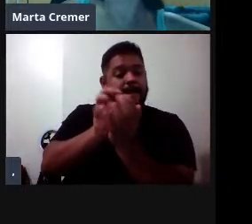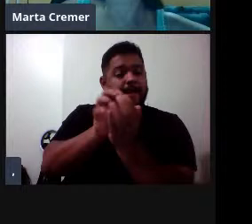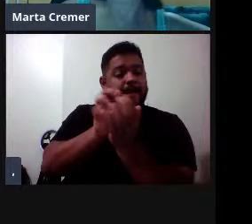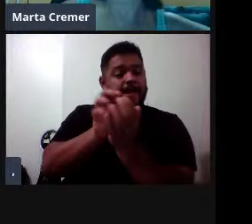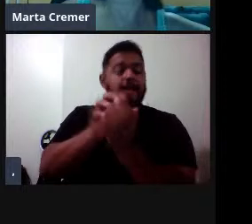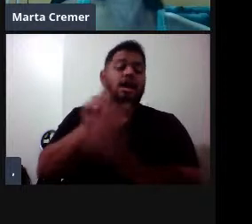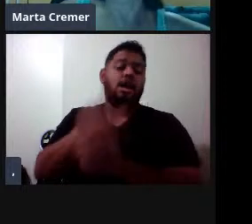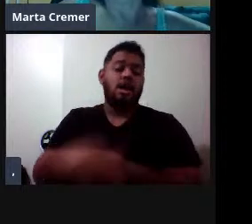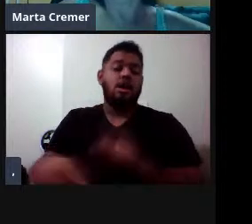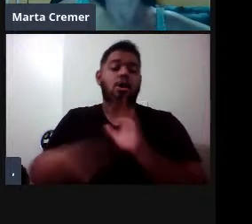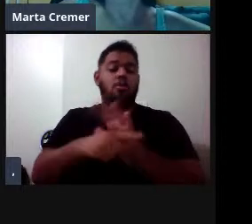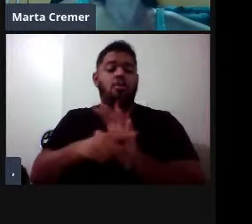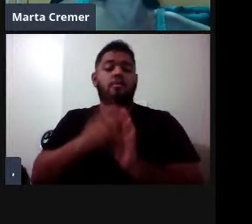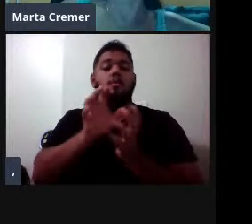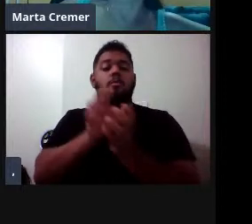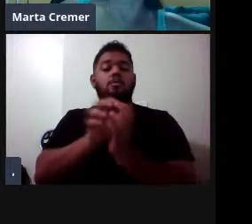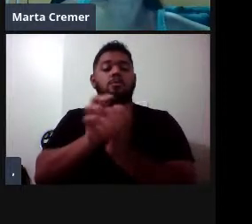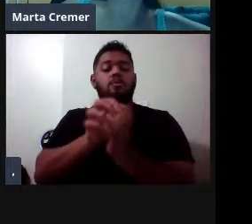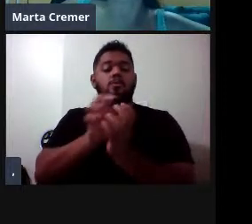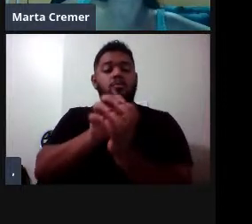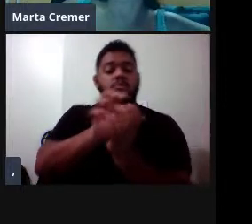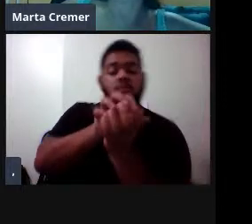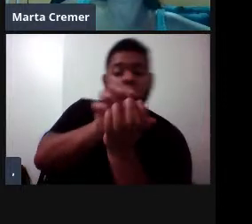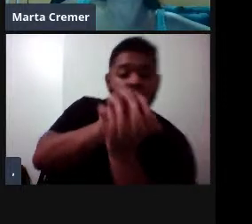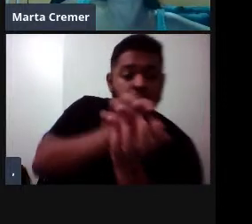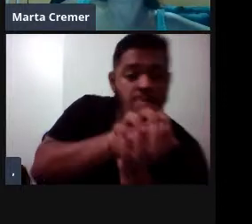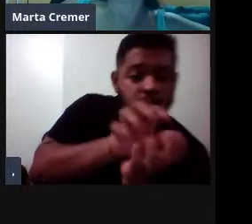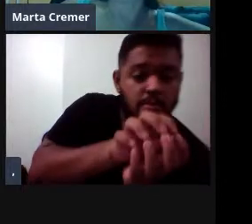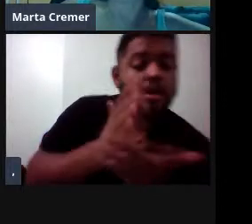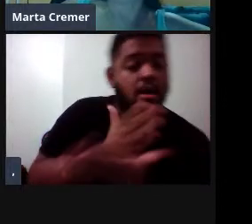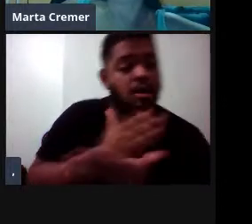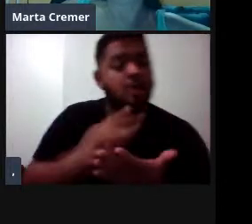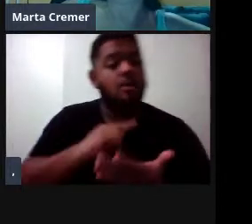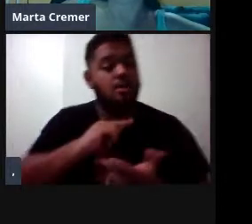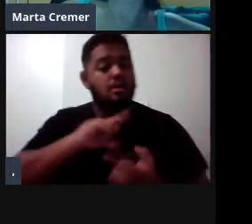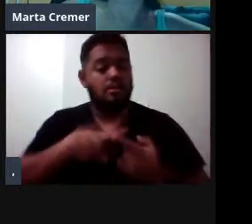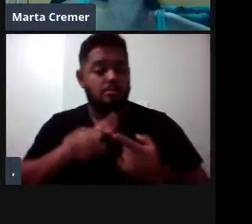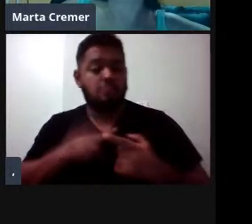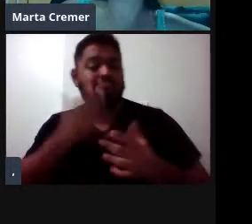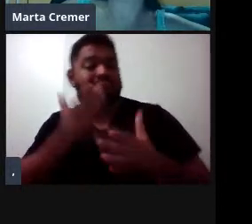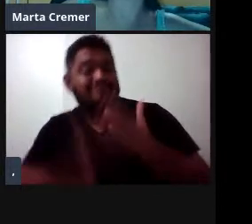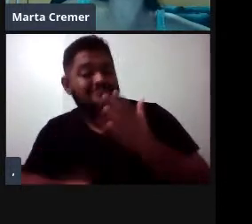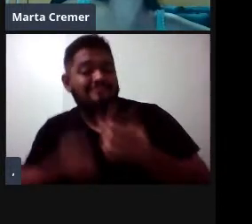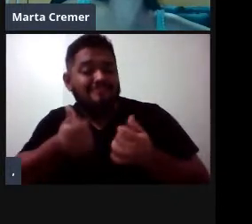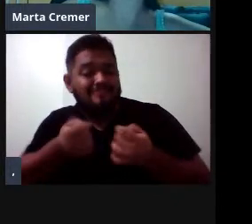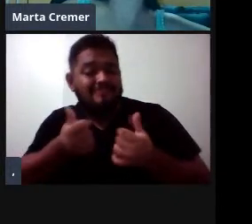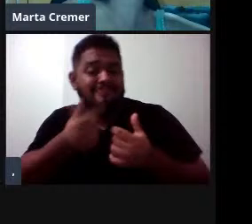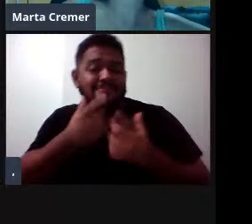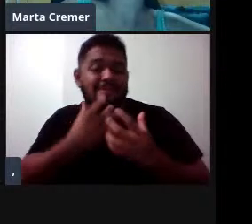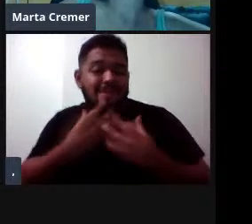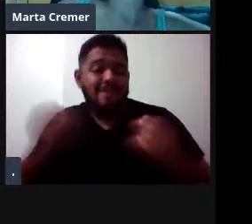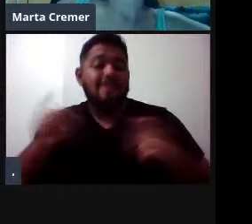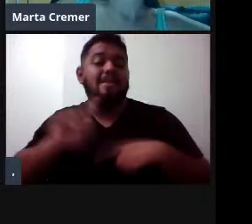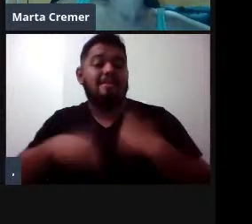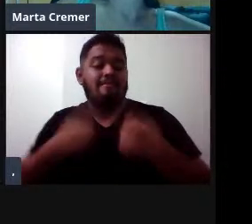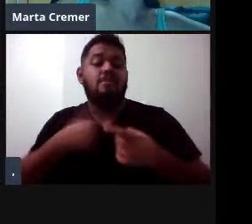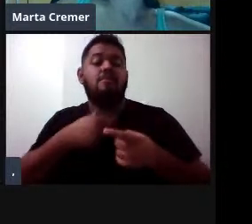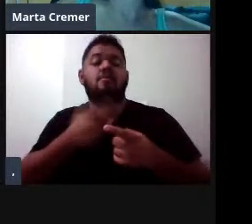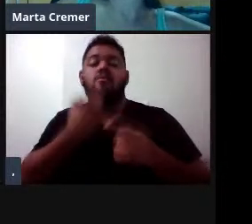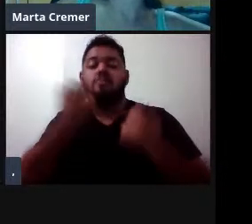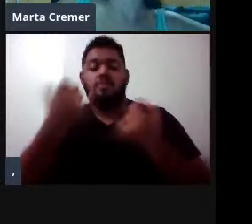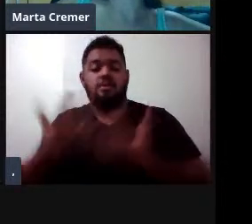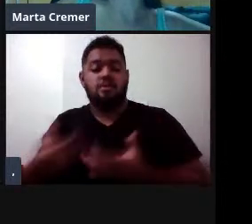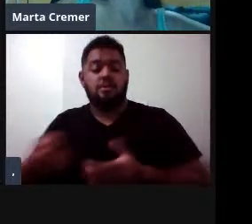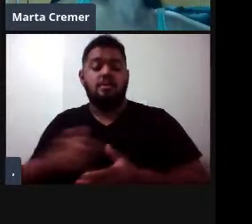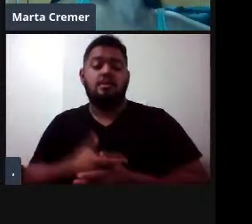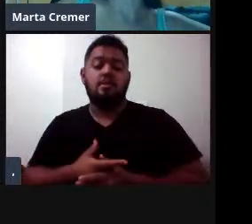usados para alimentação, embora algumas famílias tenham perdido quase todos os dentes, né, eu vou falar um pouco delas depois. E aí,